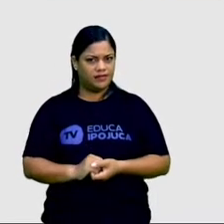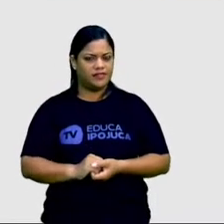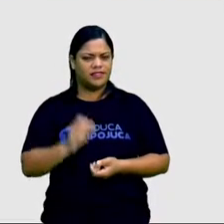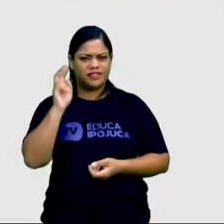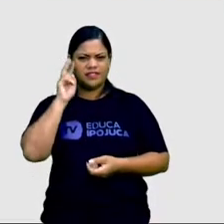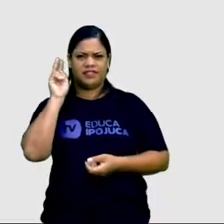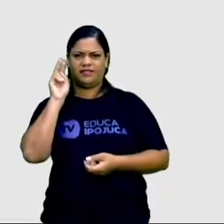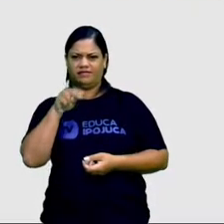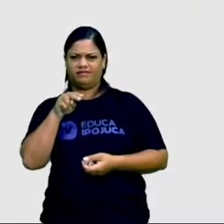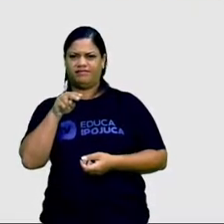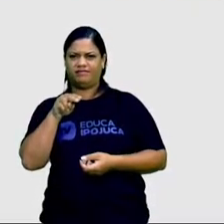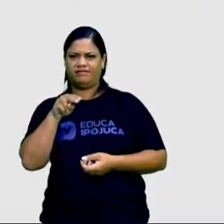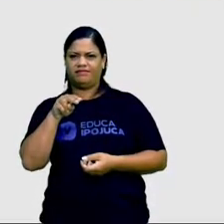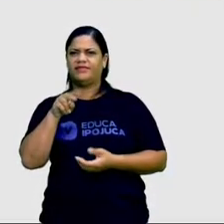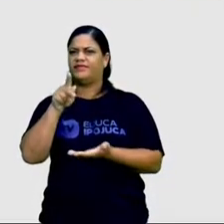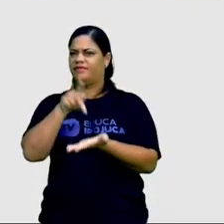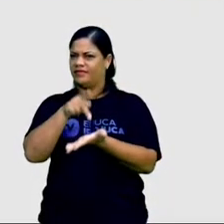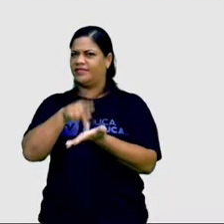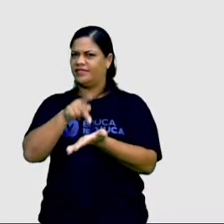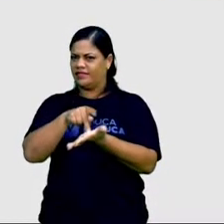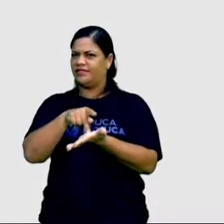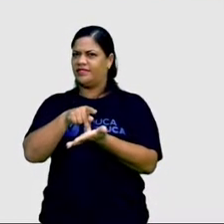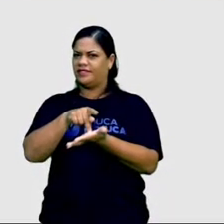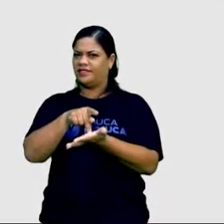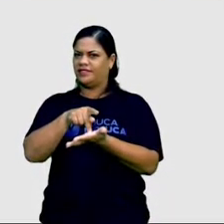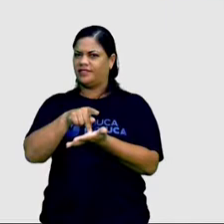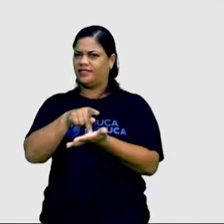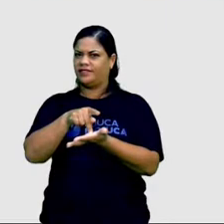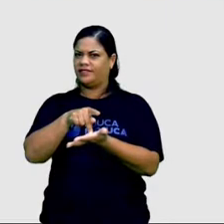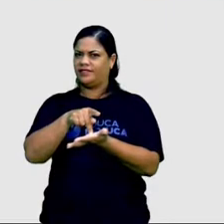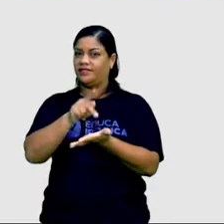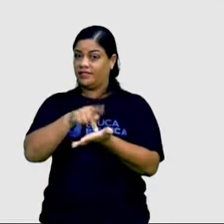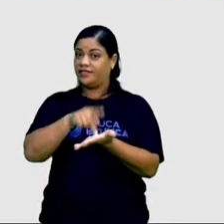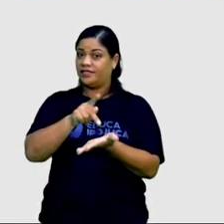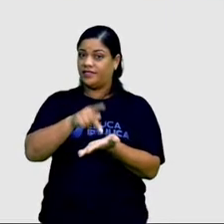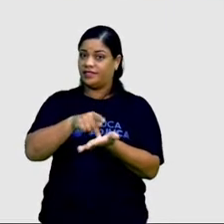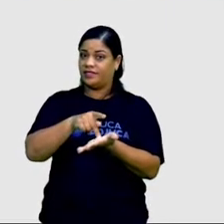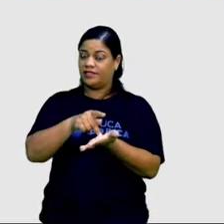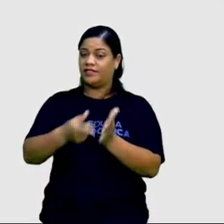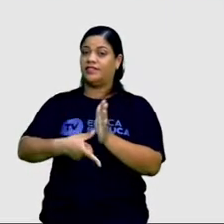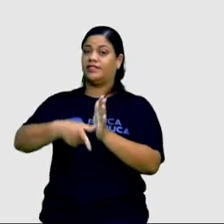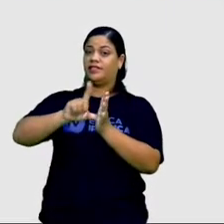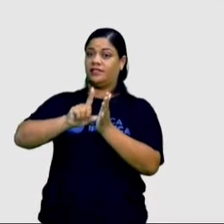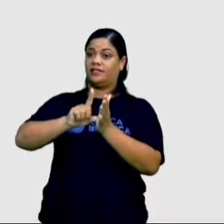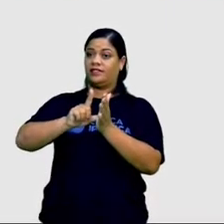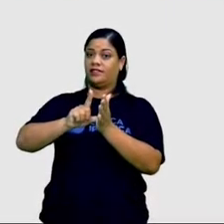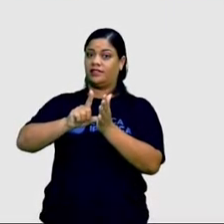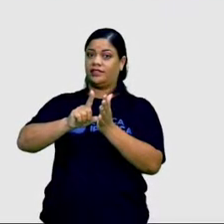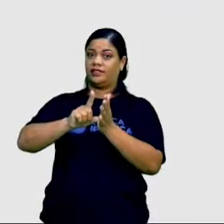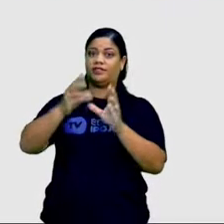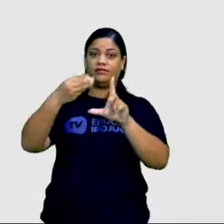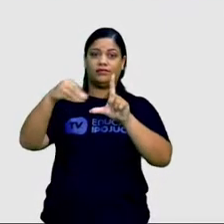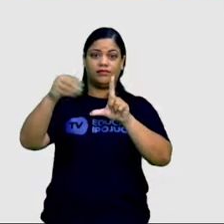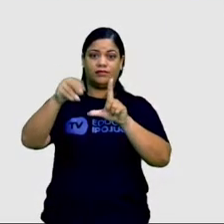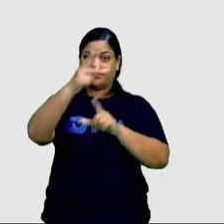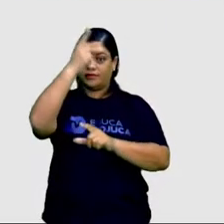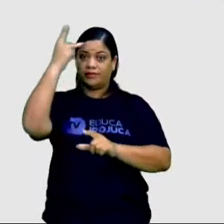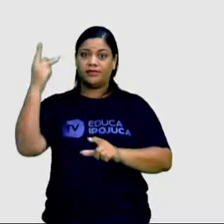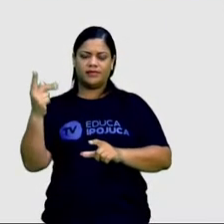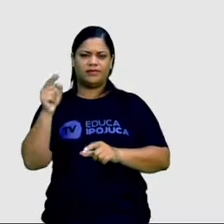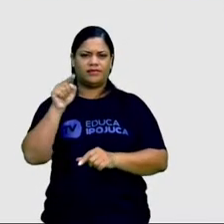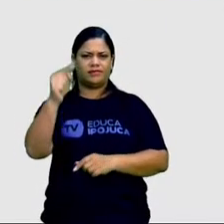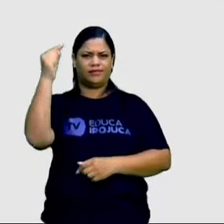verificam se essa informação ela é verdadeira, de verdade, verdadeira, verdadeira, antes de passar para outra pessoa? Vocês